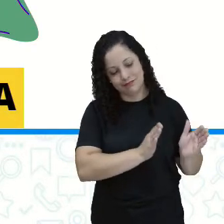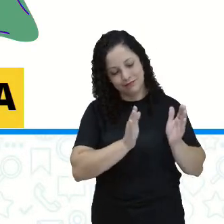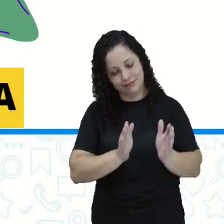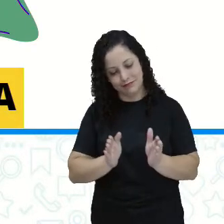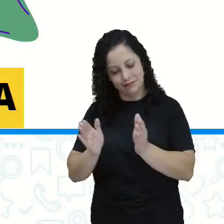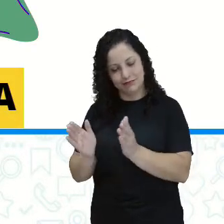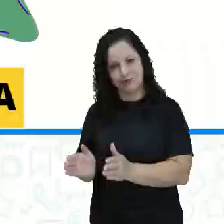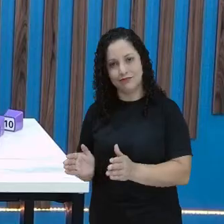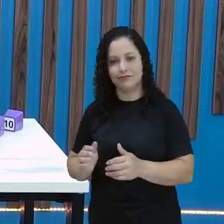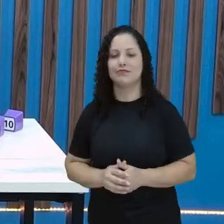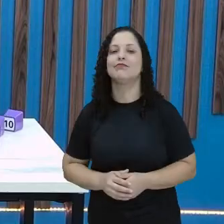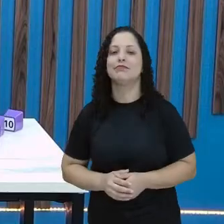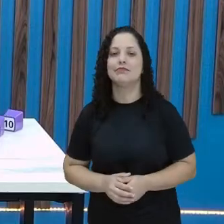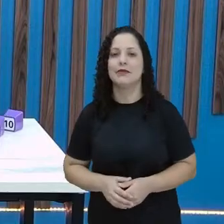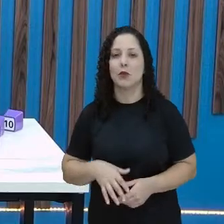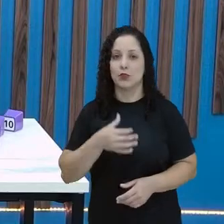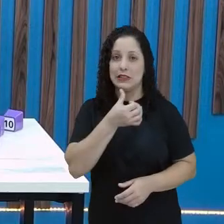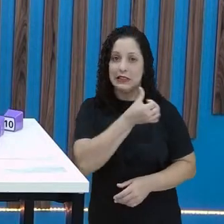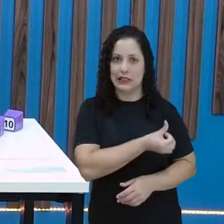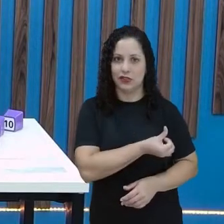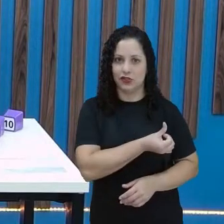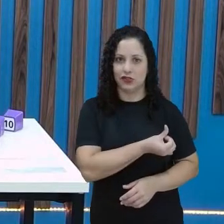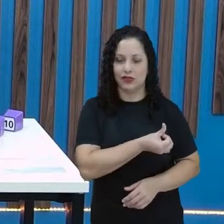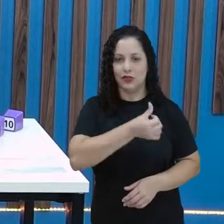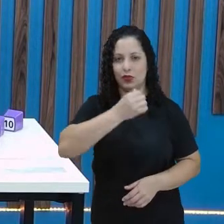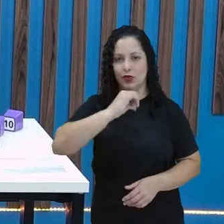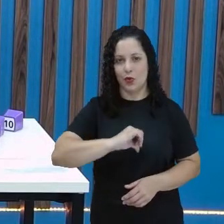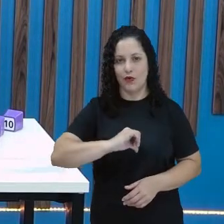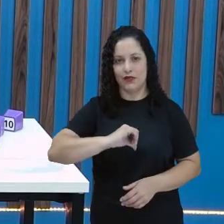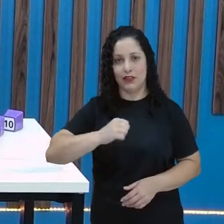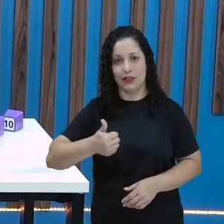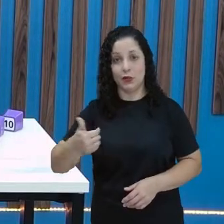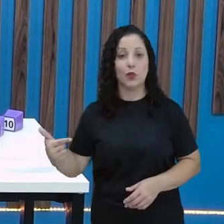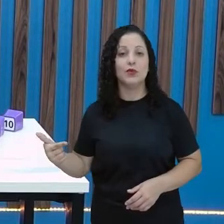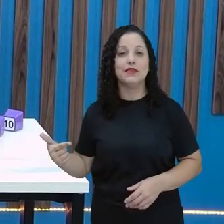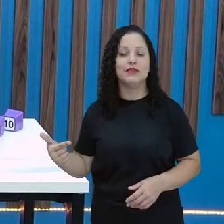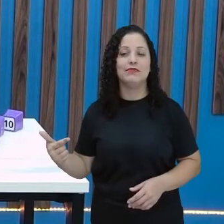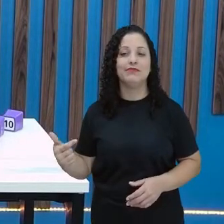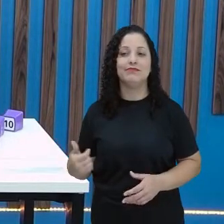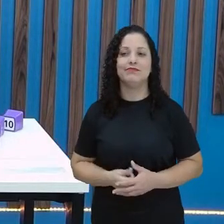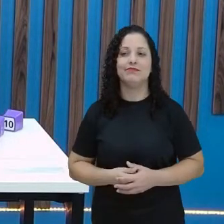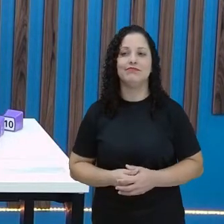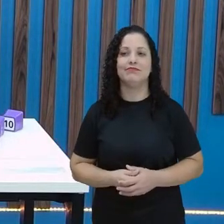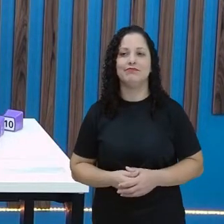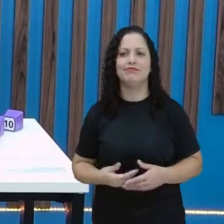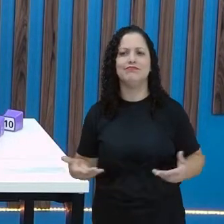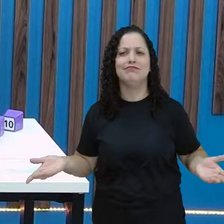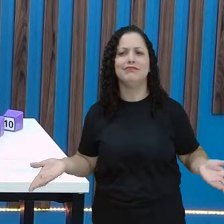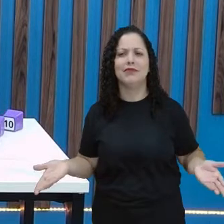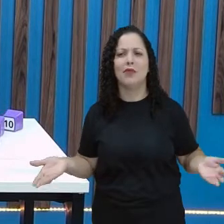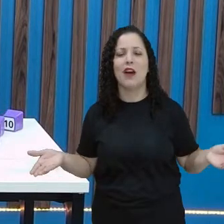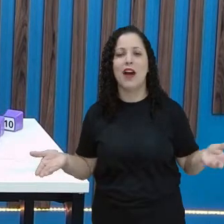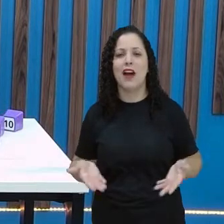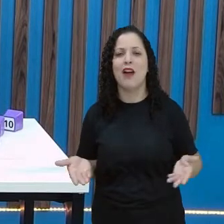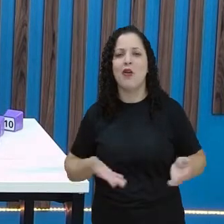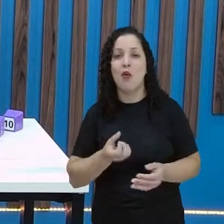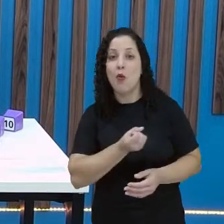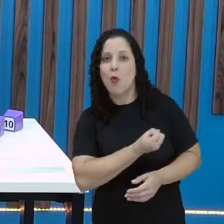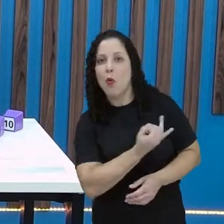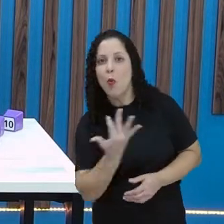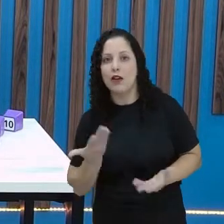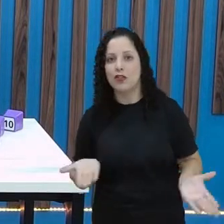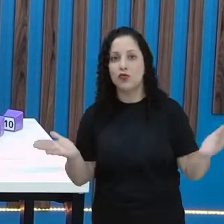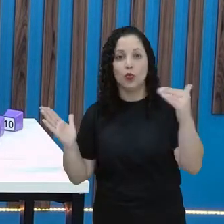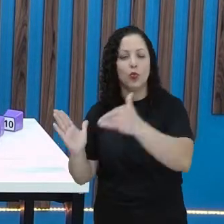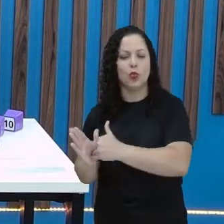Seis, nove e doze. E aí, quantas bolinhas vai ter no